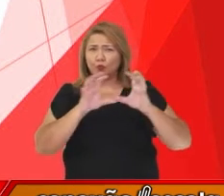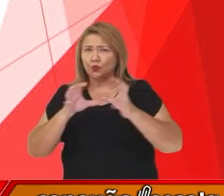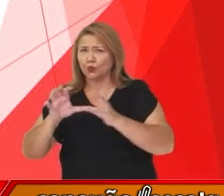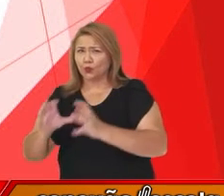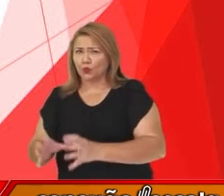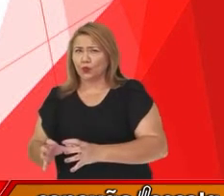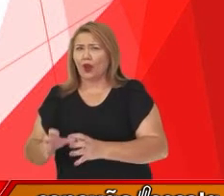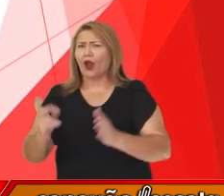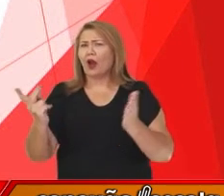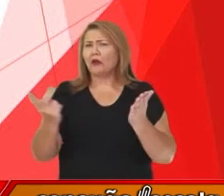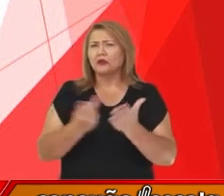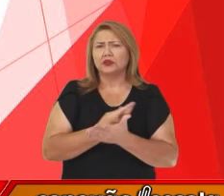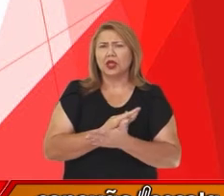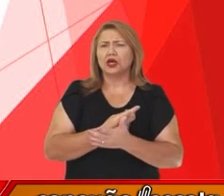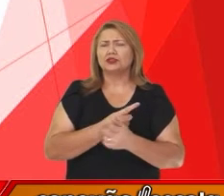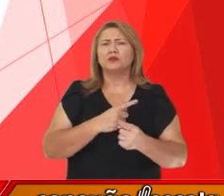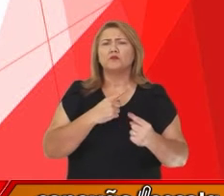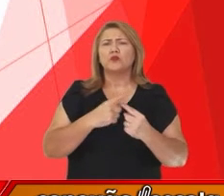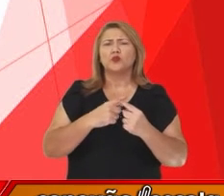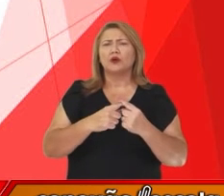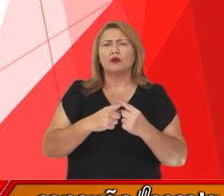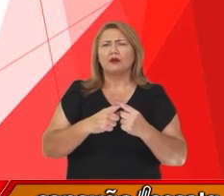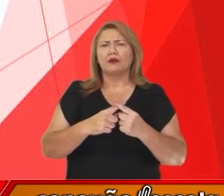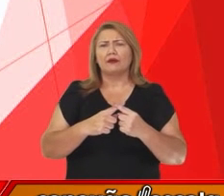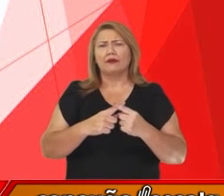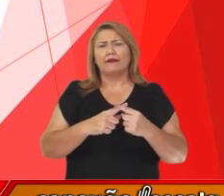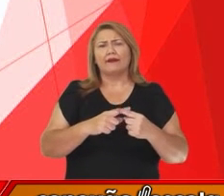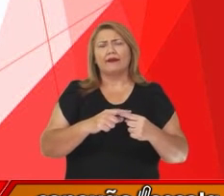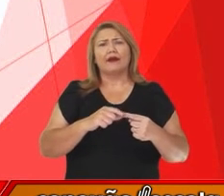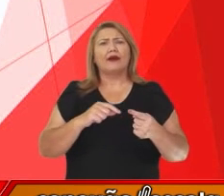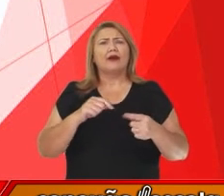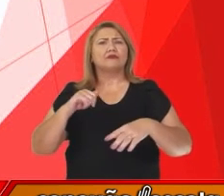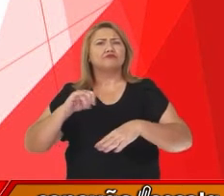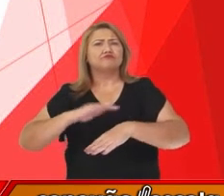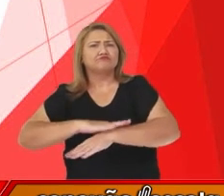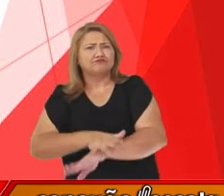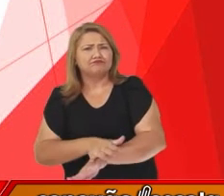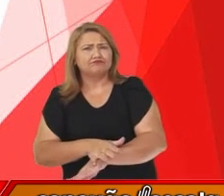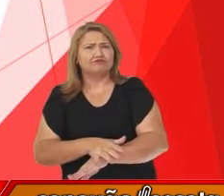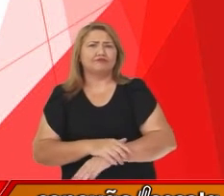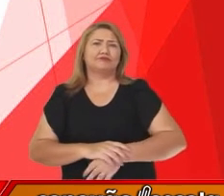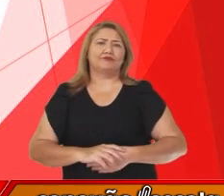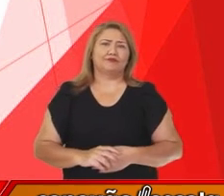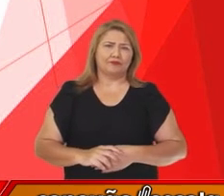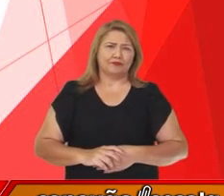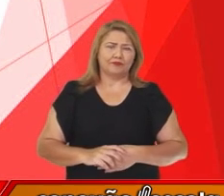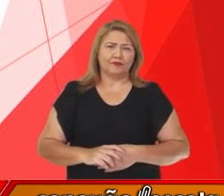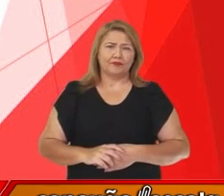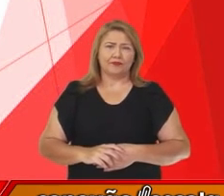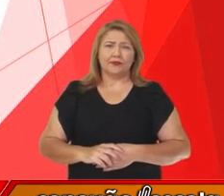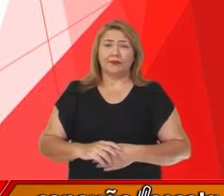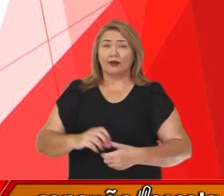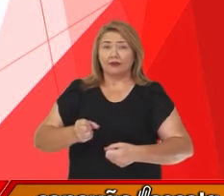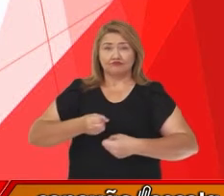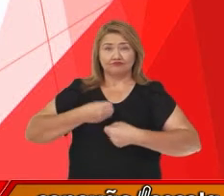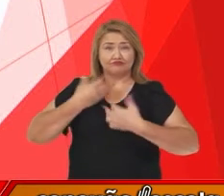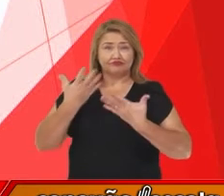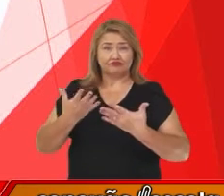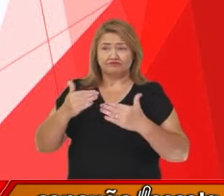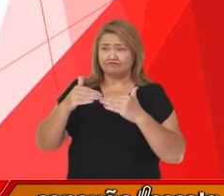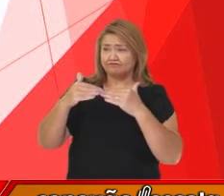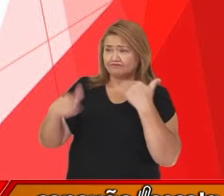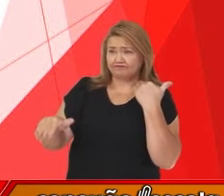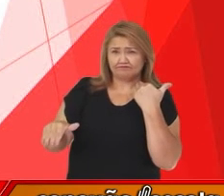de eventos que desencadeiam as publicações racistas. Expressar discordância